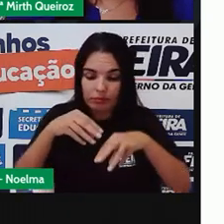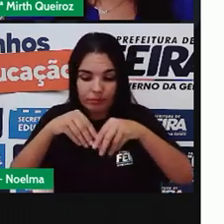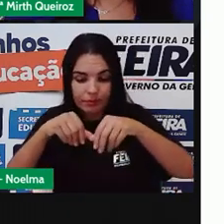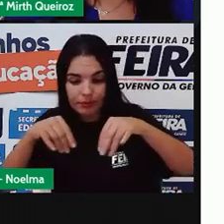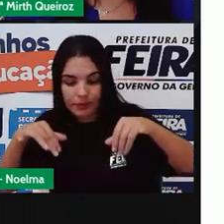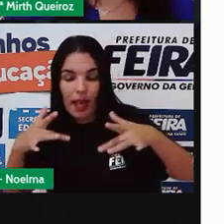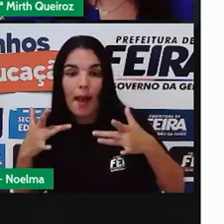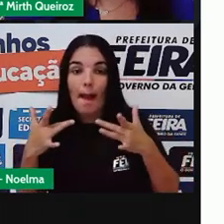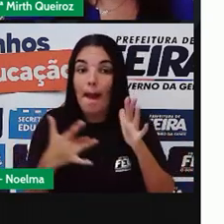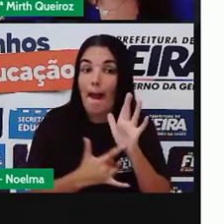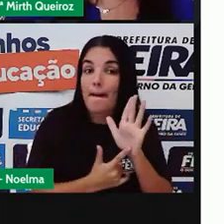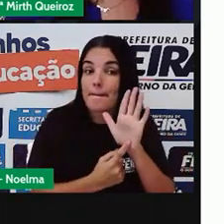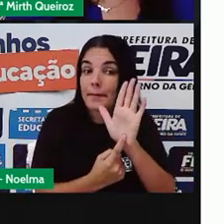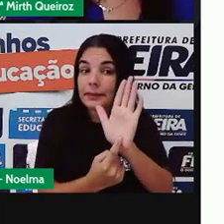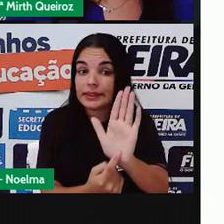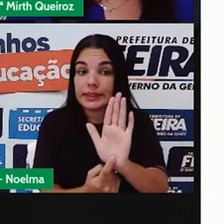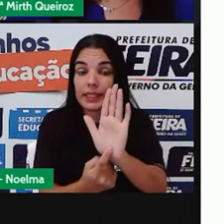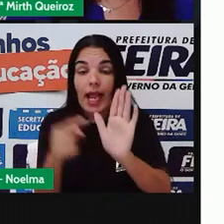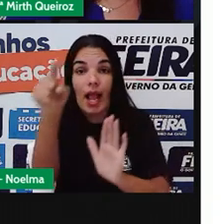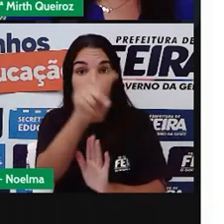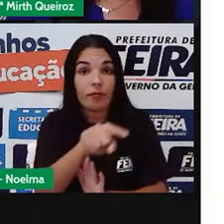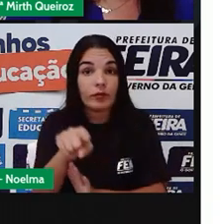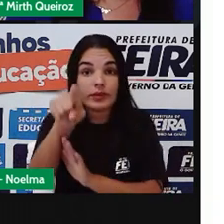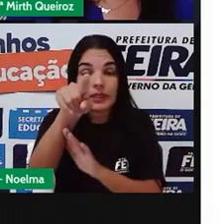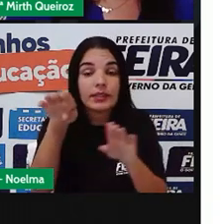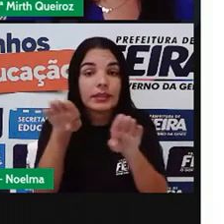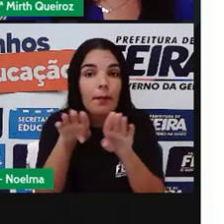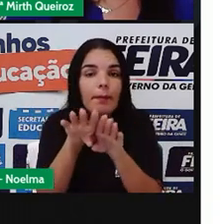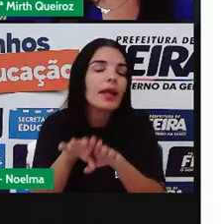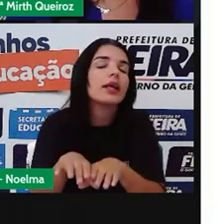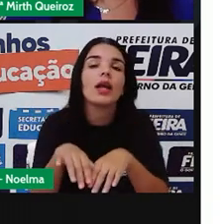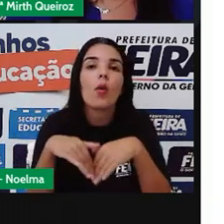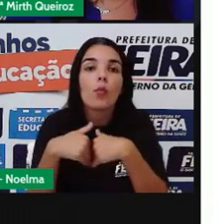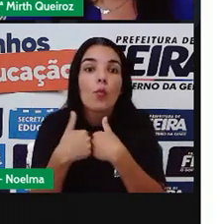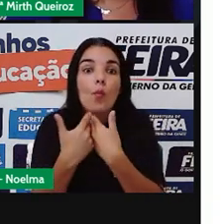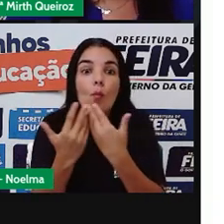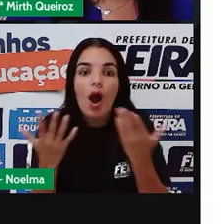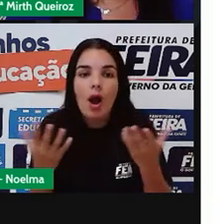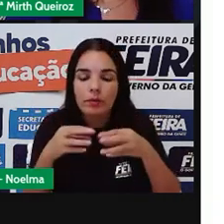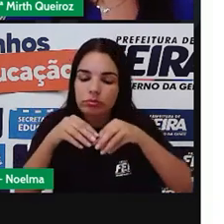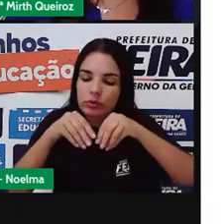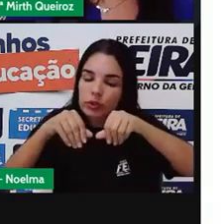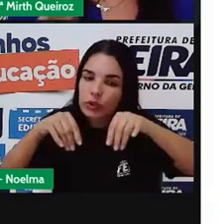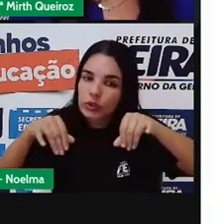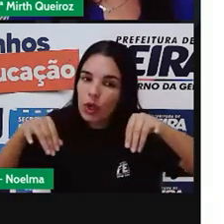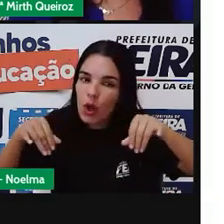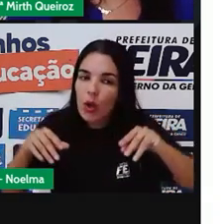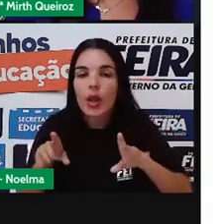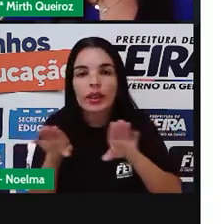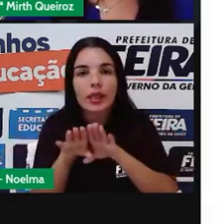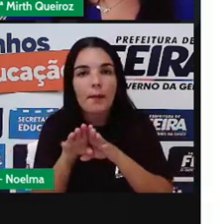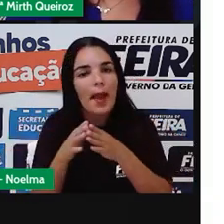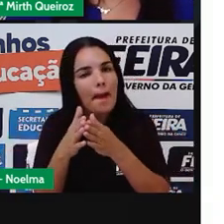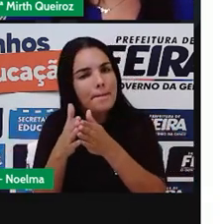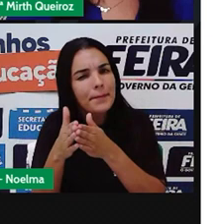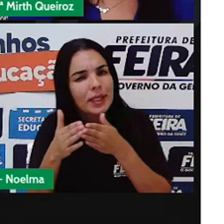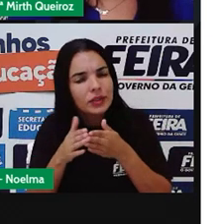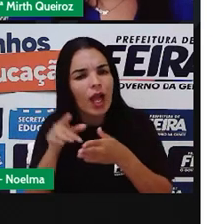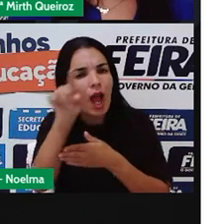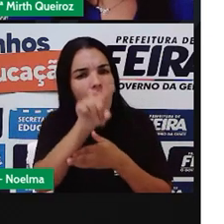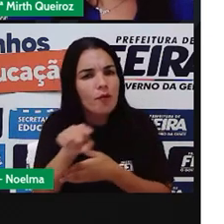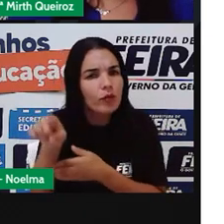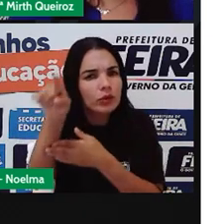Apresentei a vocês também os solos, né? Quais seriam esses solos. E pedi a vocês que vocês